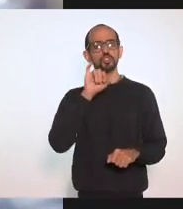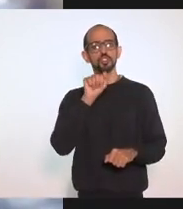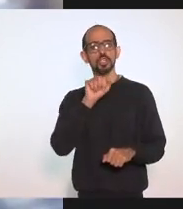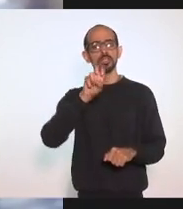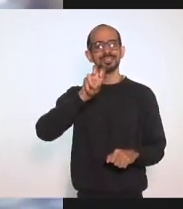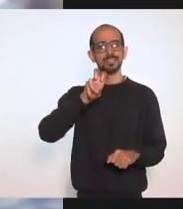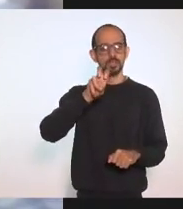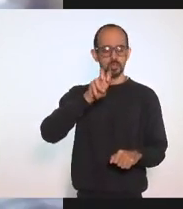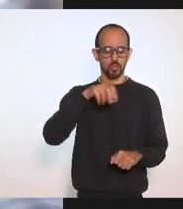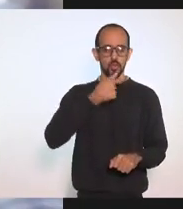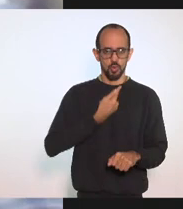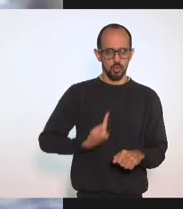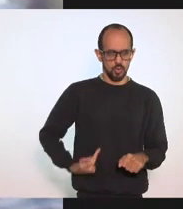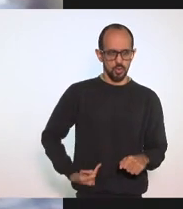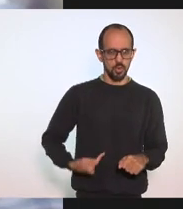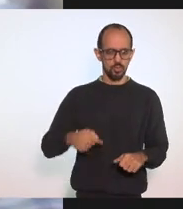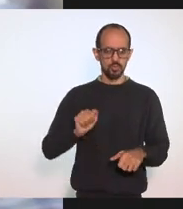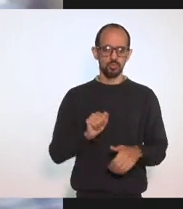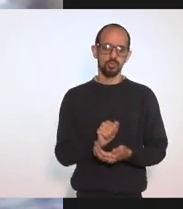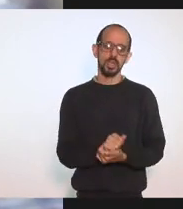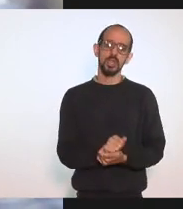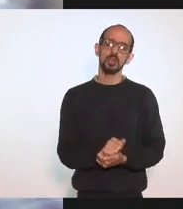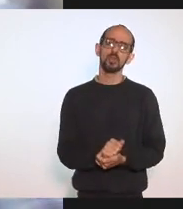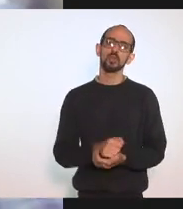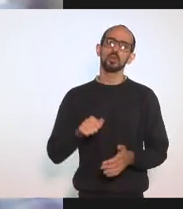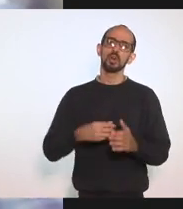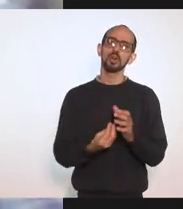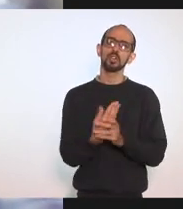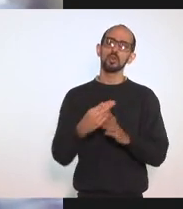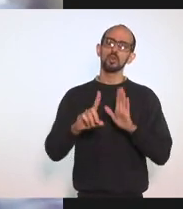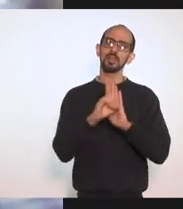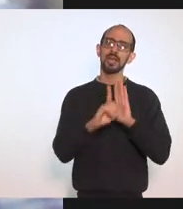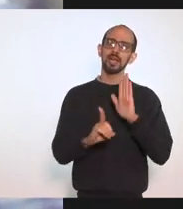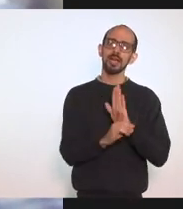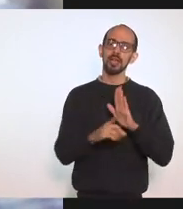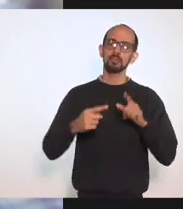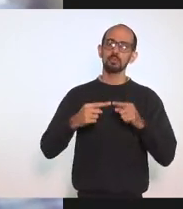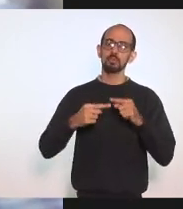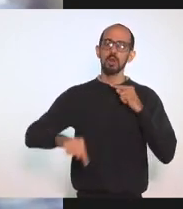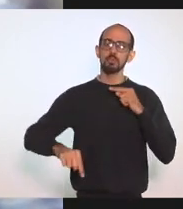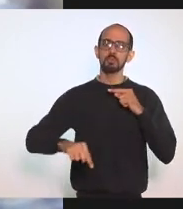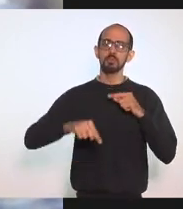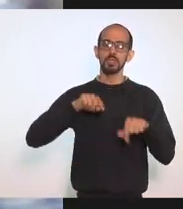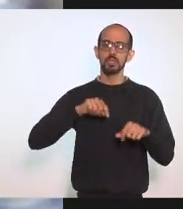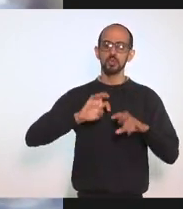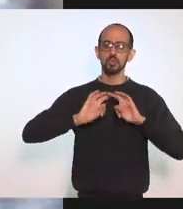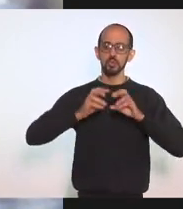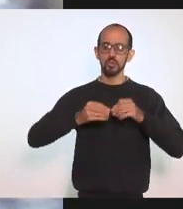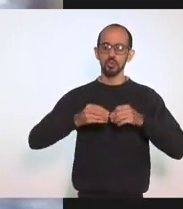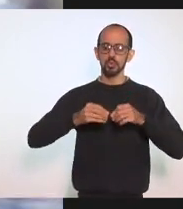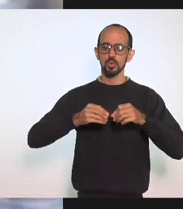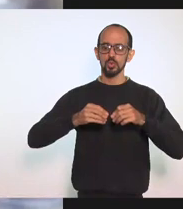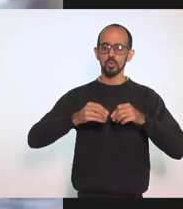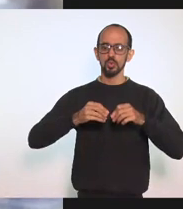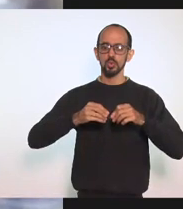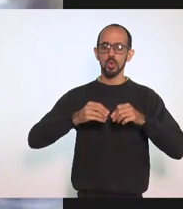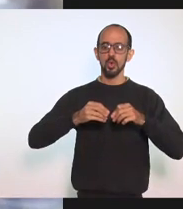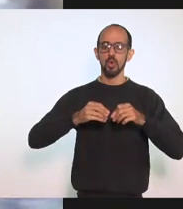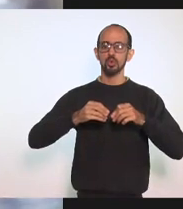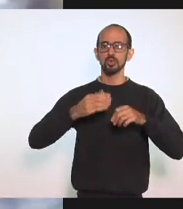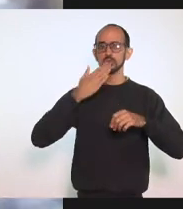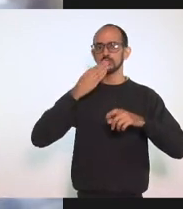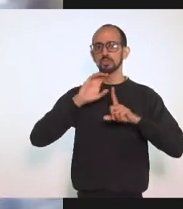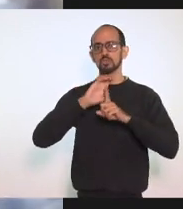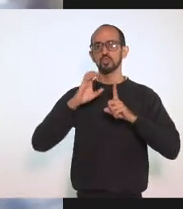Do corrente mês Decretou A proibição Das atividades Religiosas No tempo Dos tempos